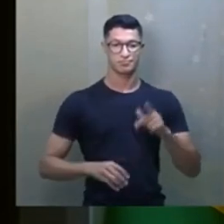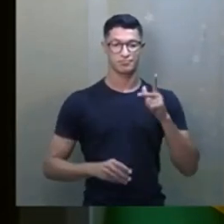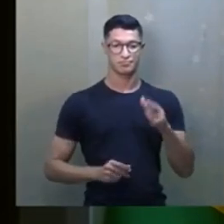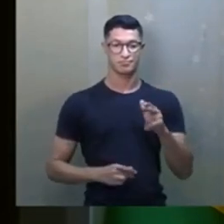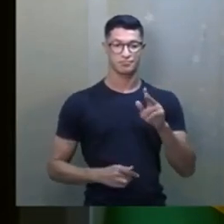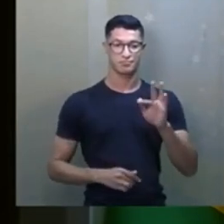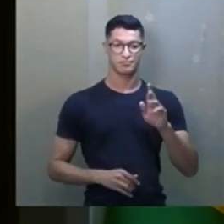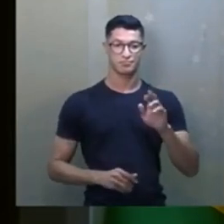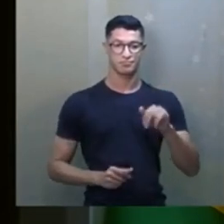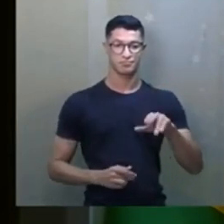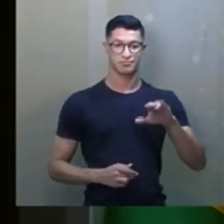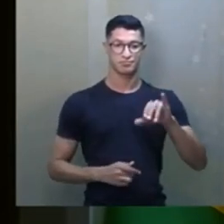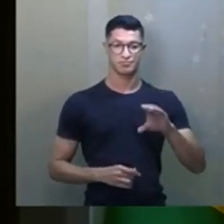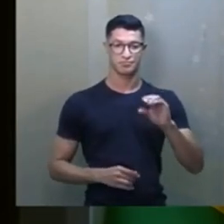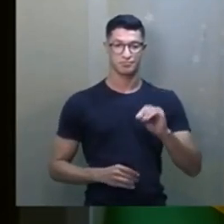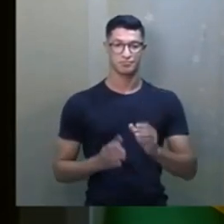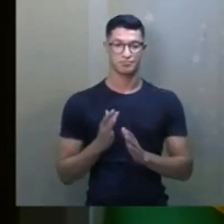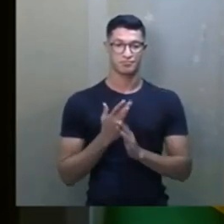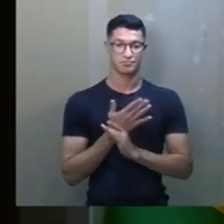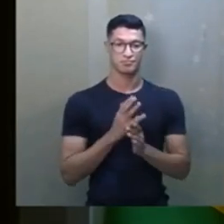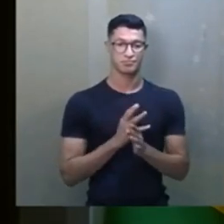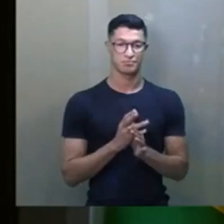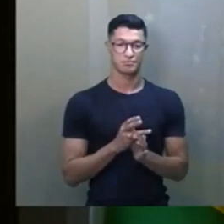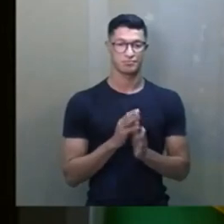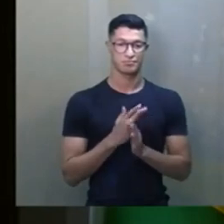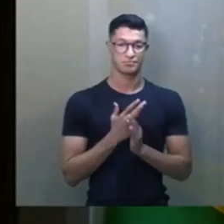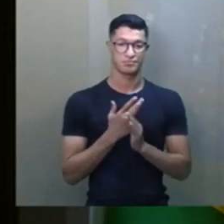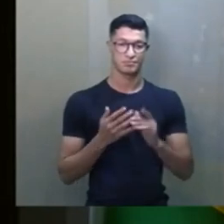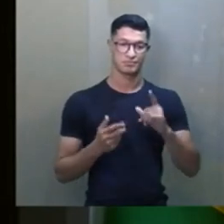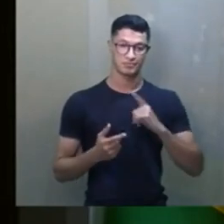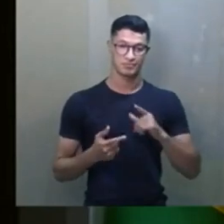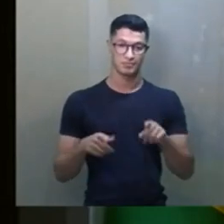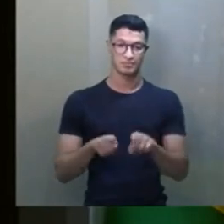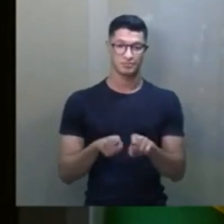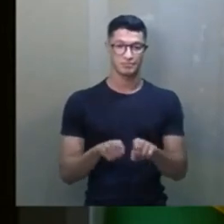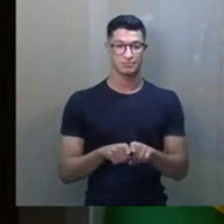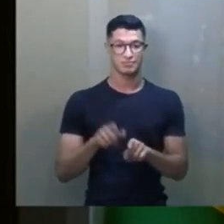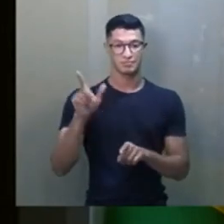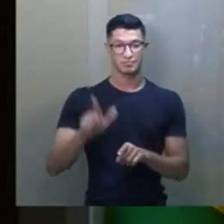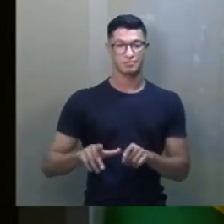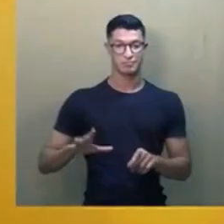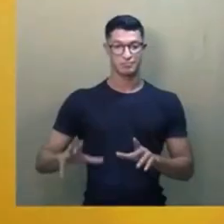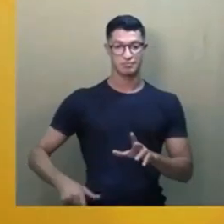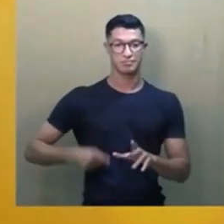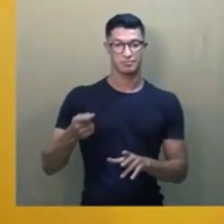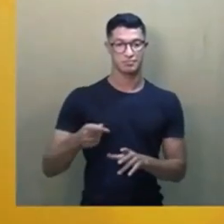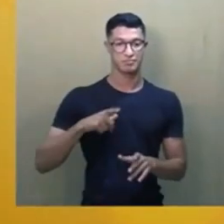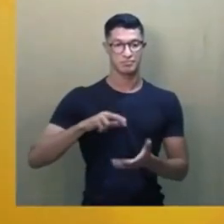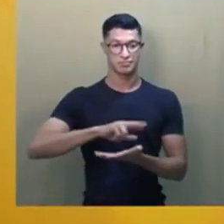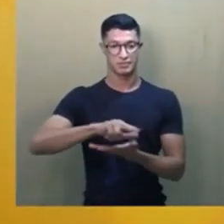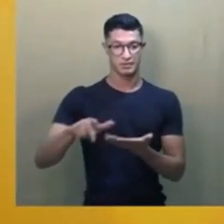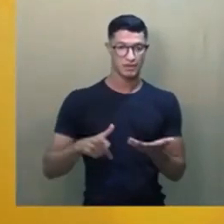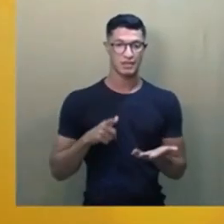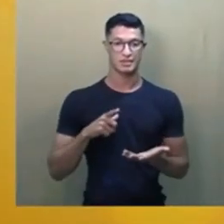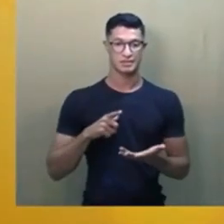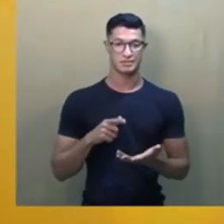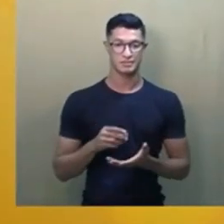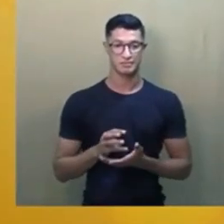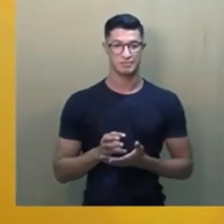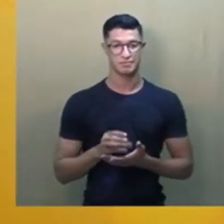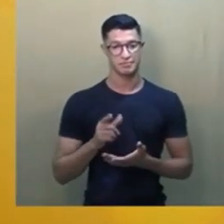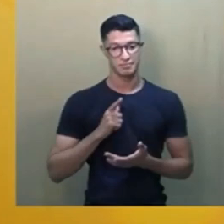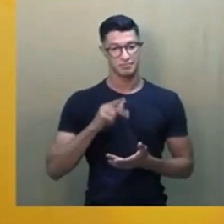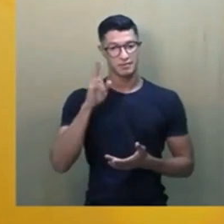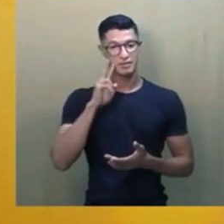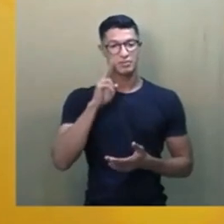como Francisco de Assis e tantos outros. E tem também a história do caso do assaltado diferente. Tem essa